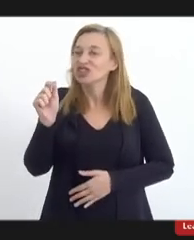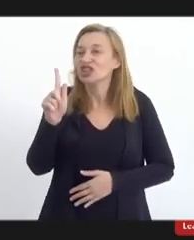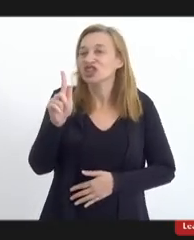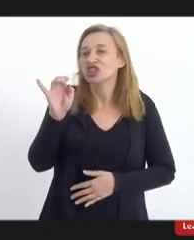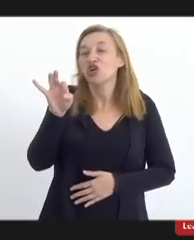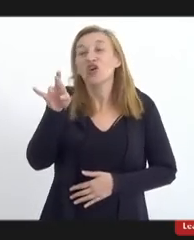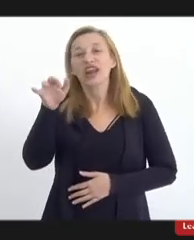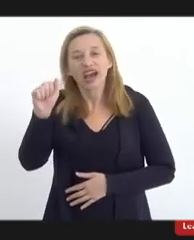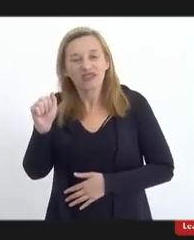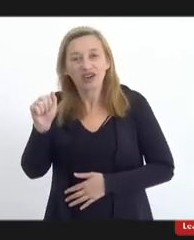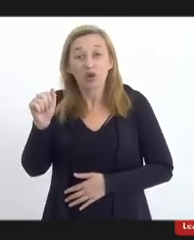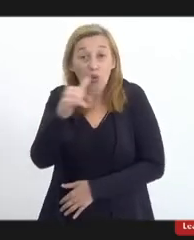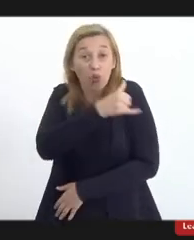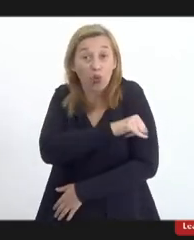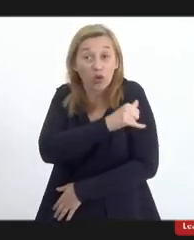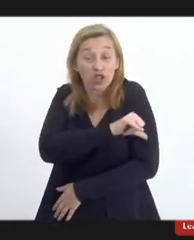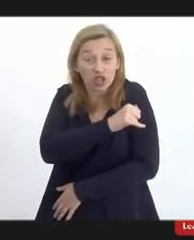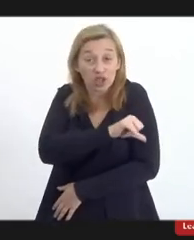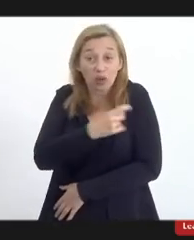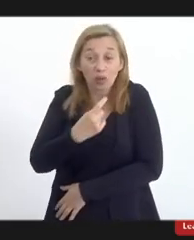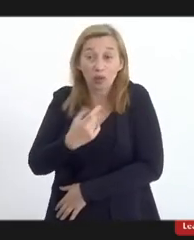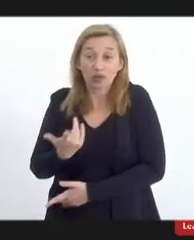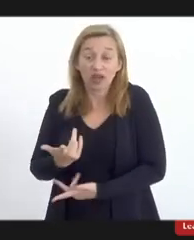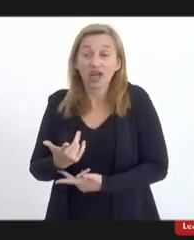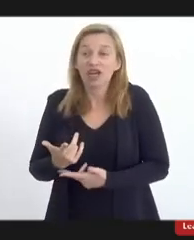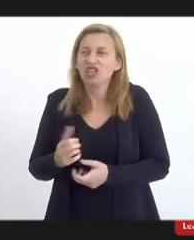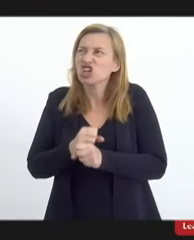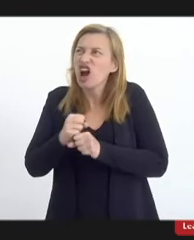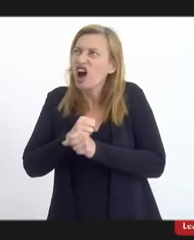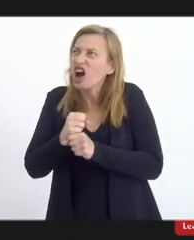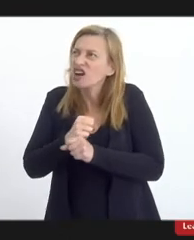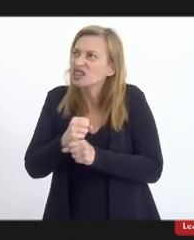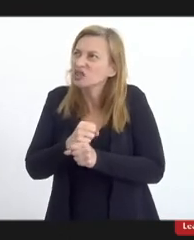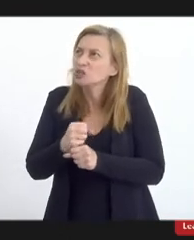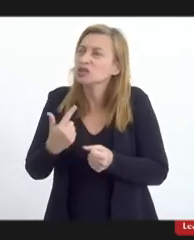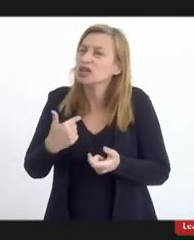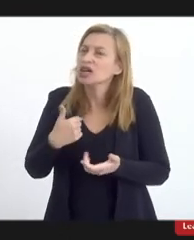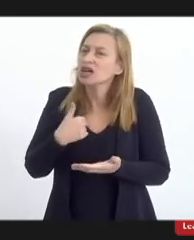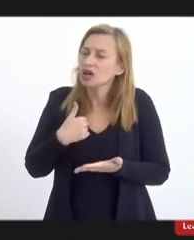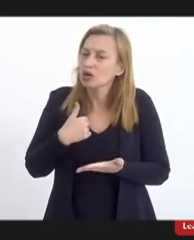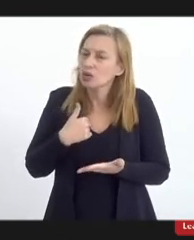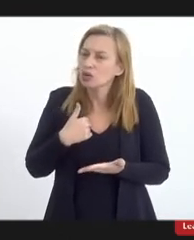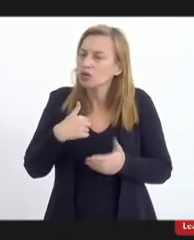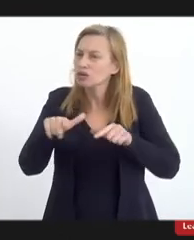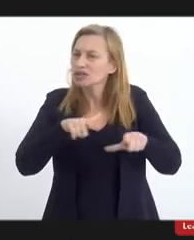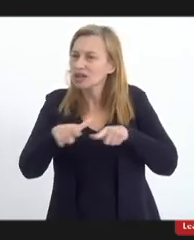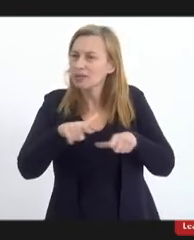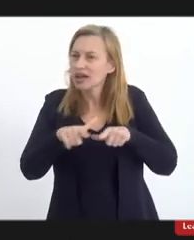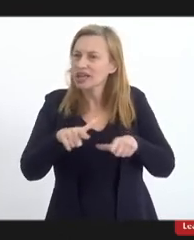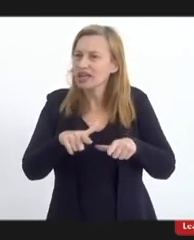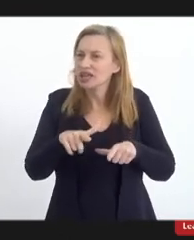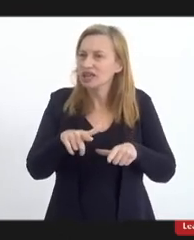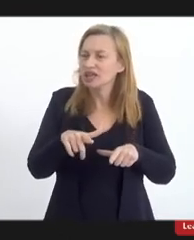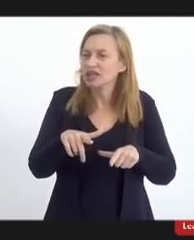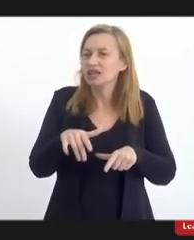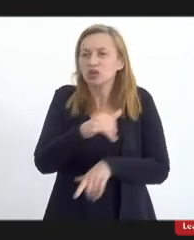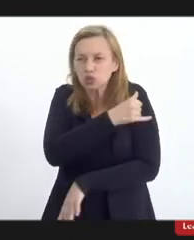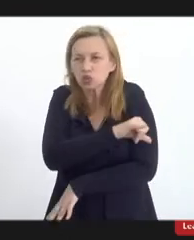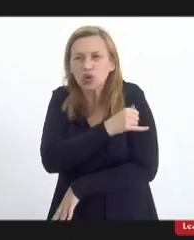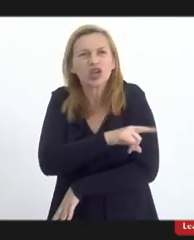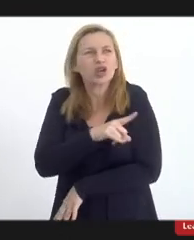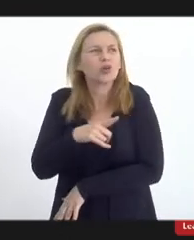Rio de Janeiro e durante muitos anos eu trabalhei eu trabalhei no Rio tive muitos